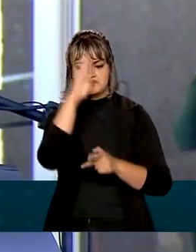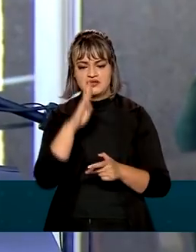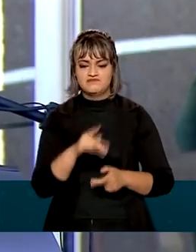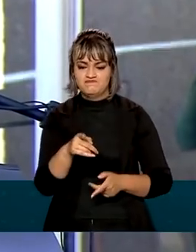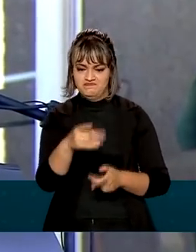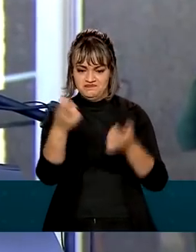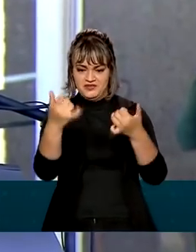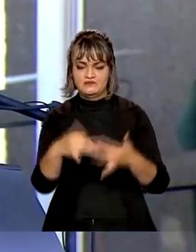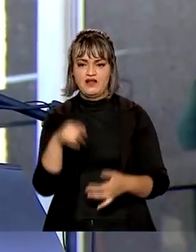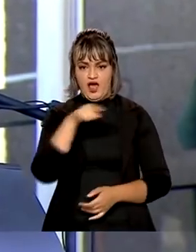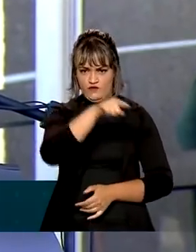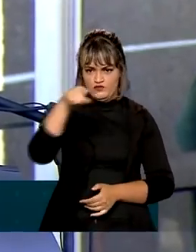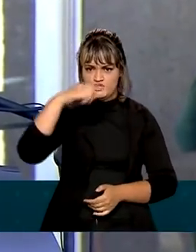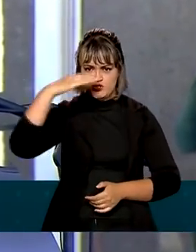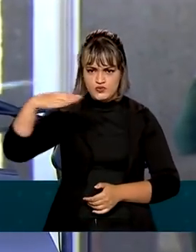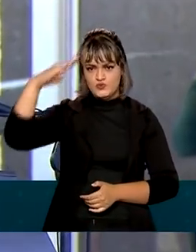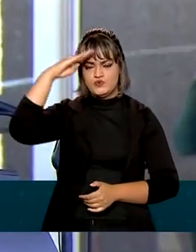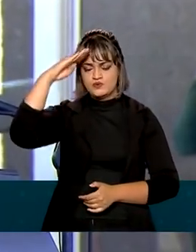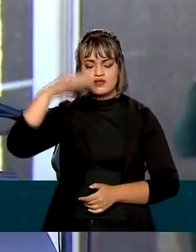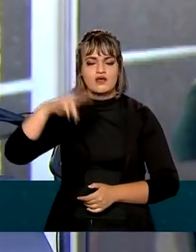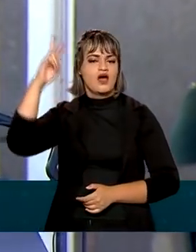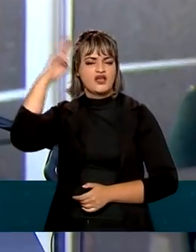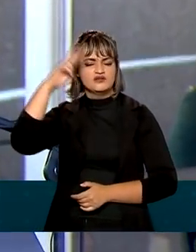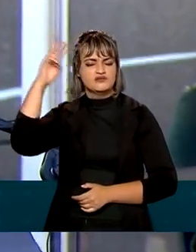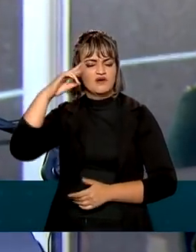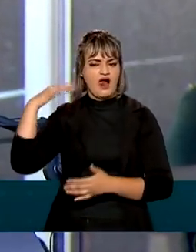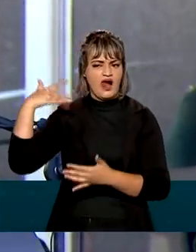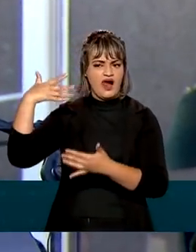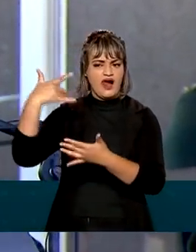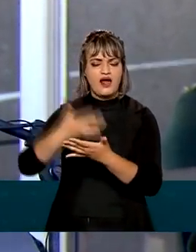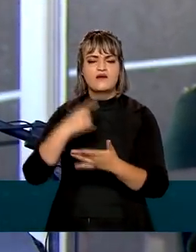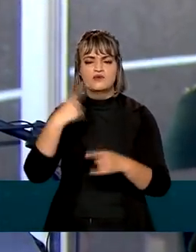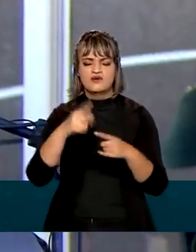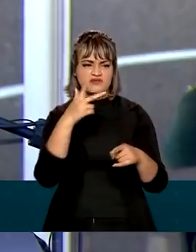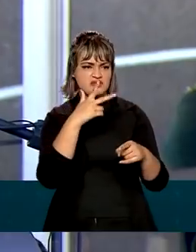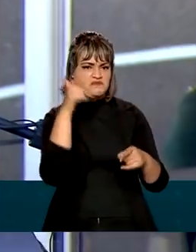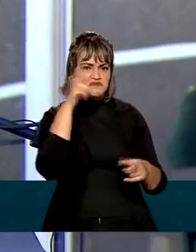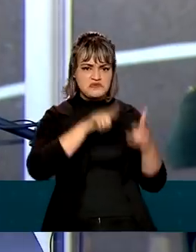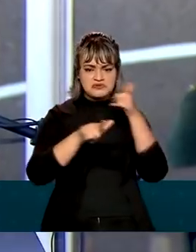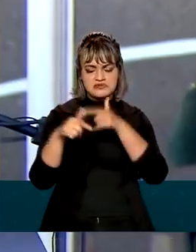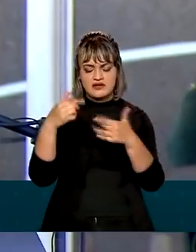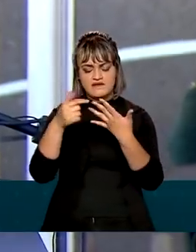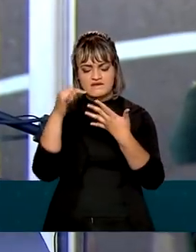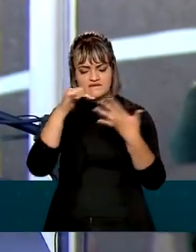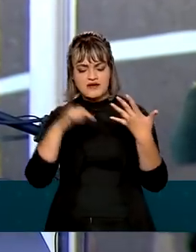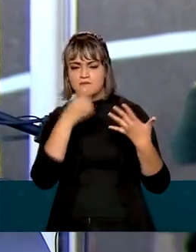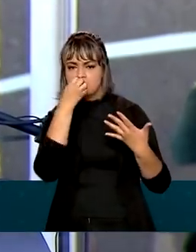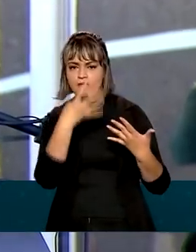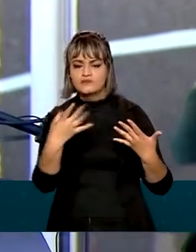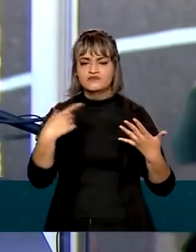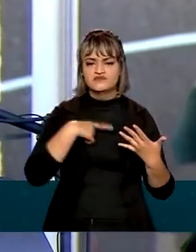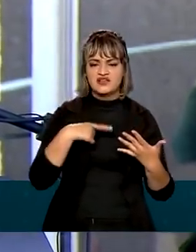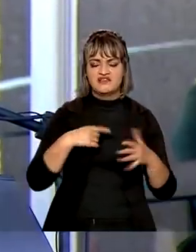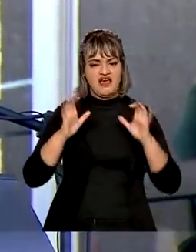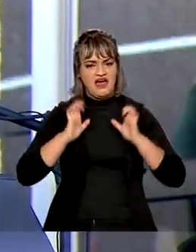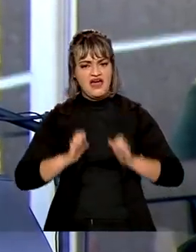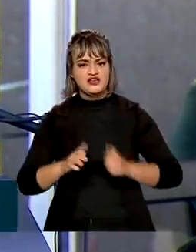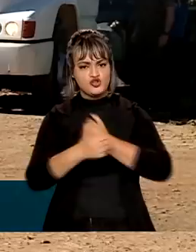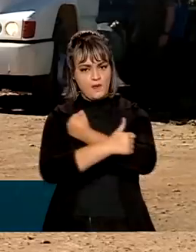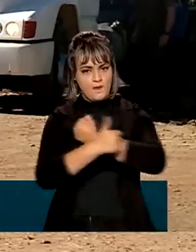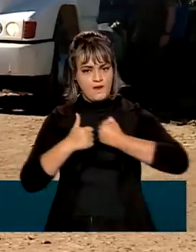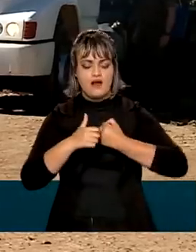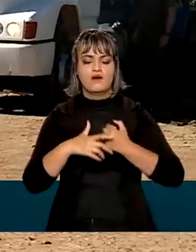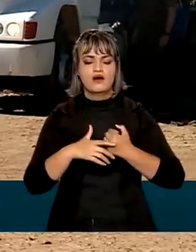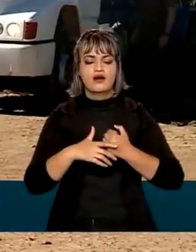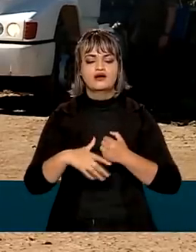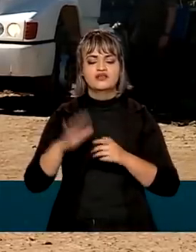A você, soldado, historicamente reconhecido por suas virtudes cívicas, éticas e morais,